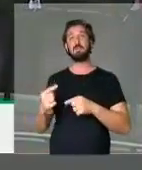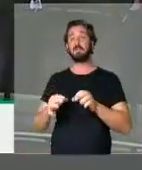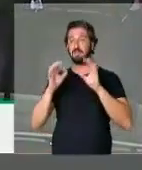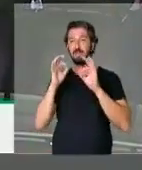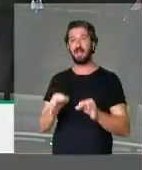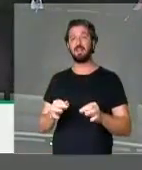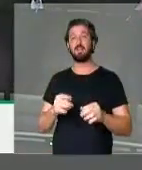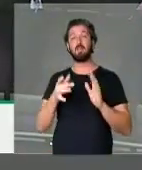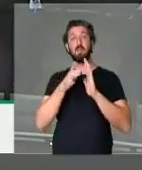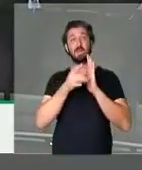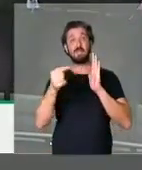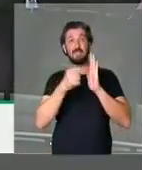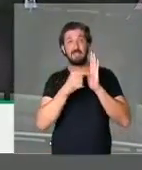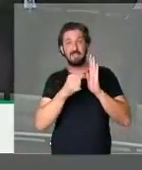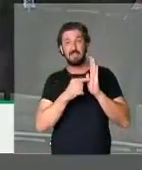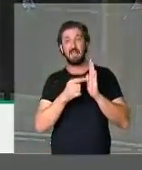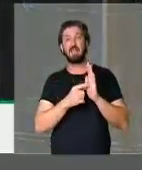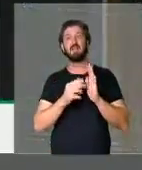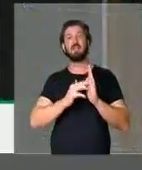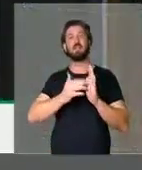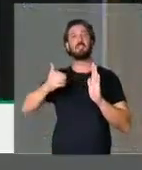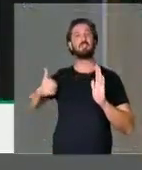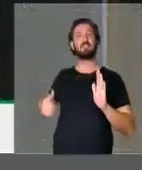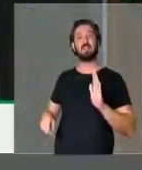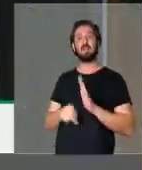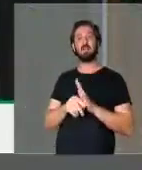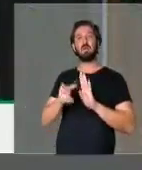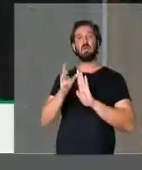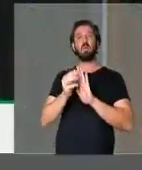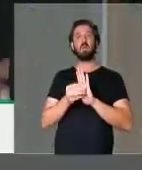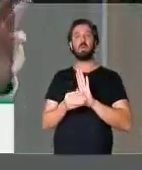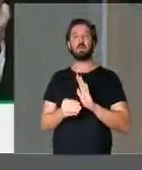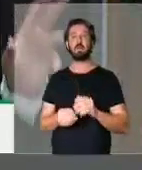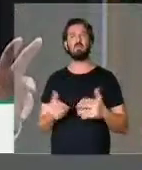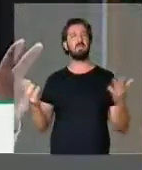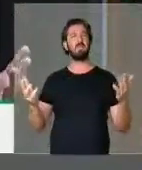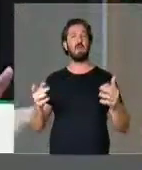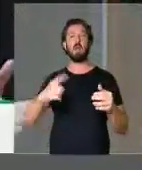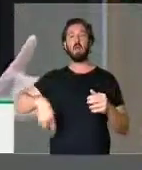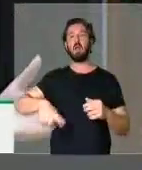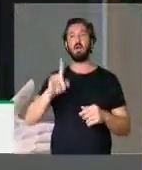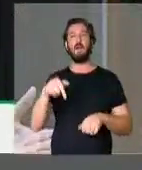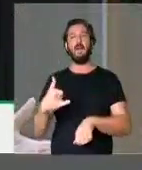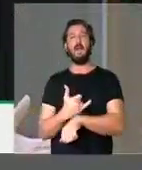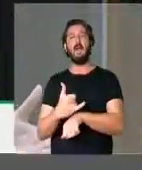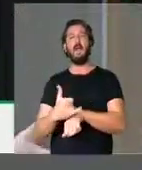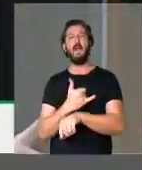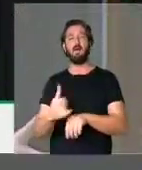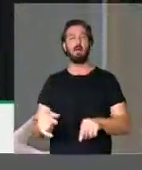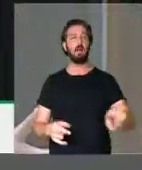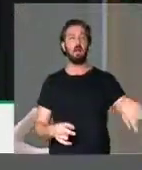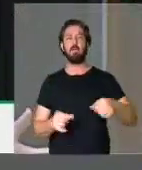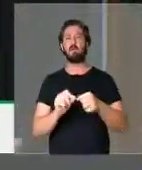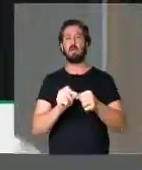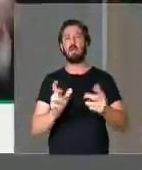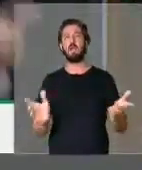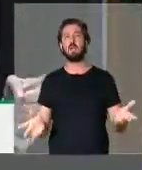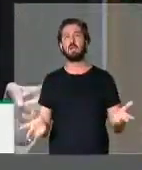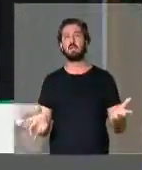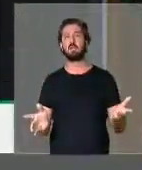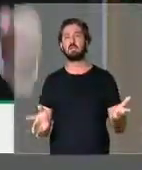para que esses destaques venham a sair da matéria. Então, isso tudo aqui é uma estratégia colocada.